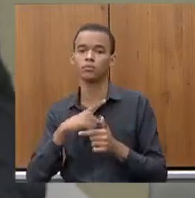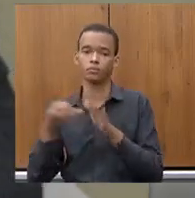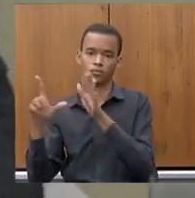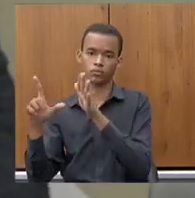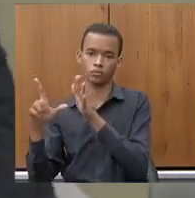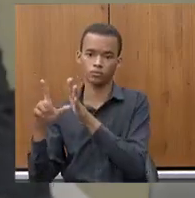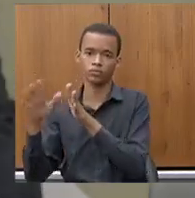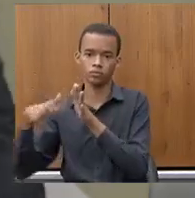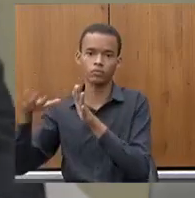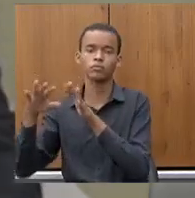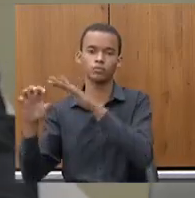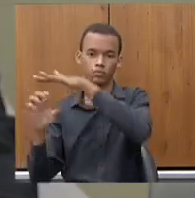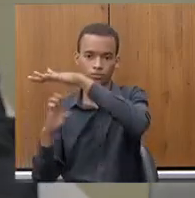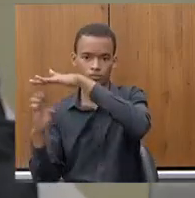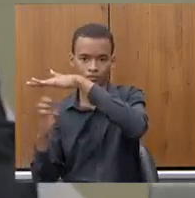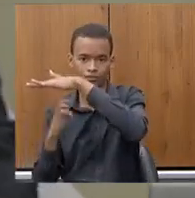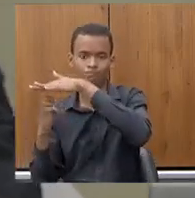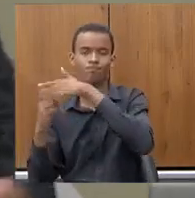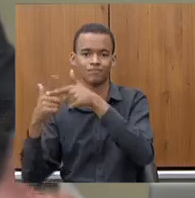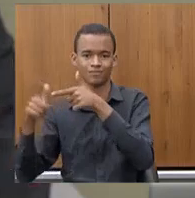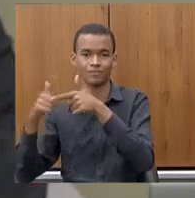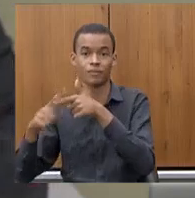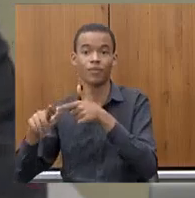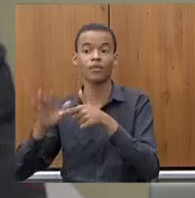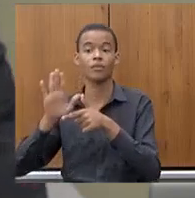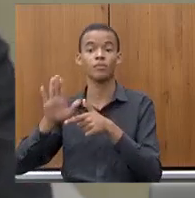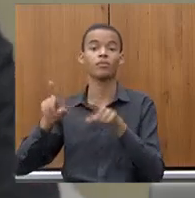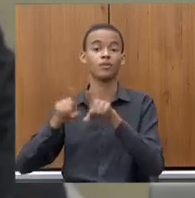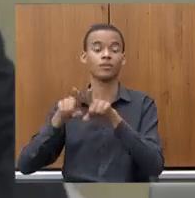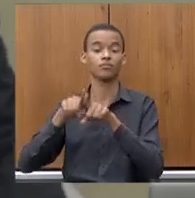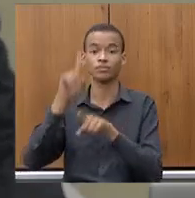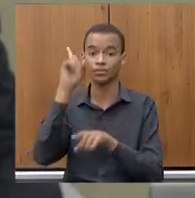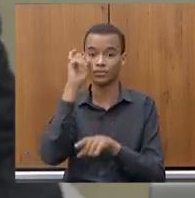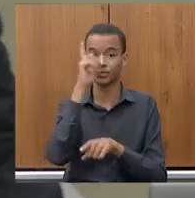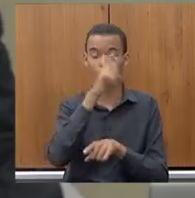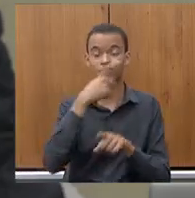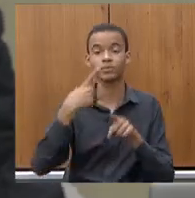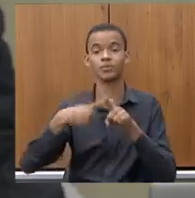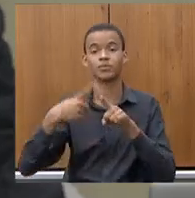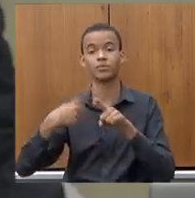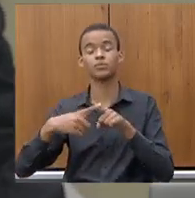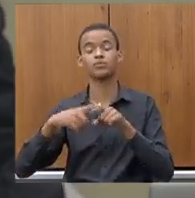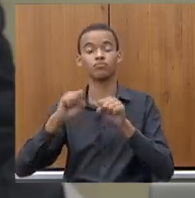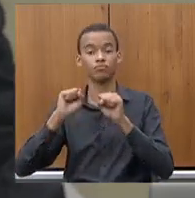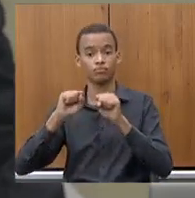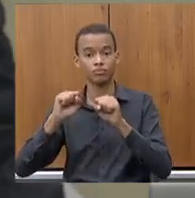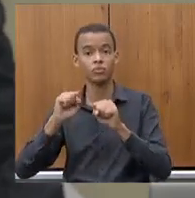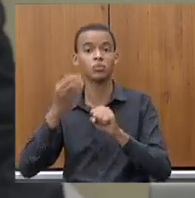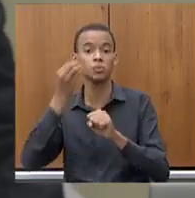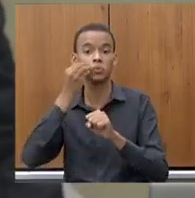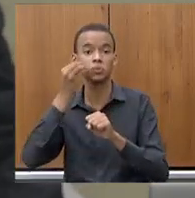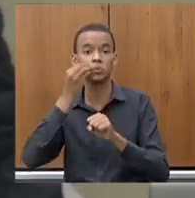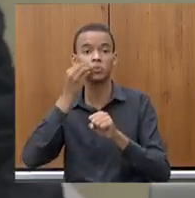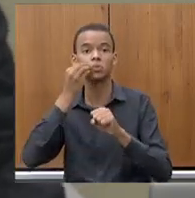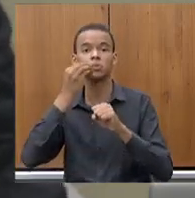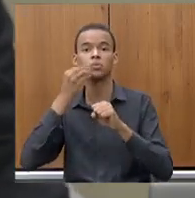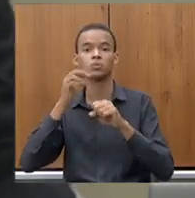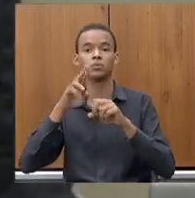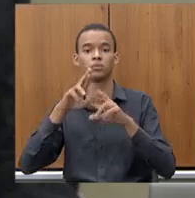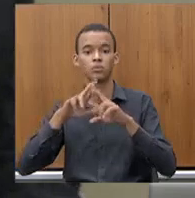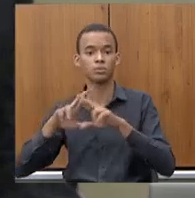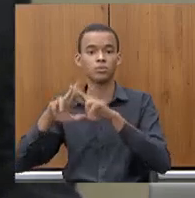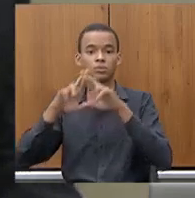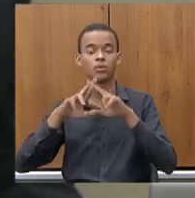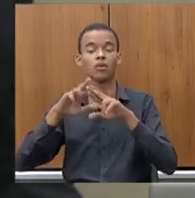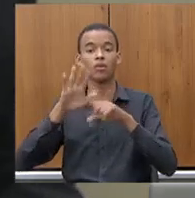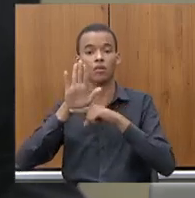mas também a expansão dessa fonte natural dessa fonte verde de geração de